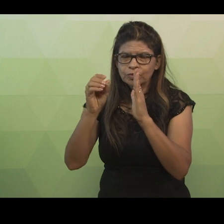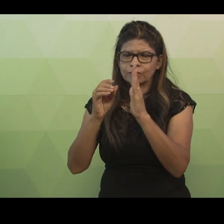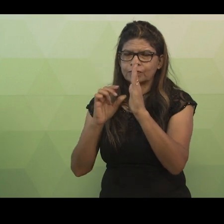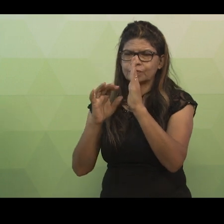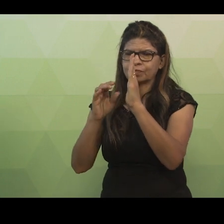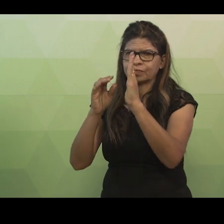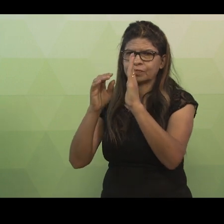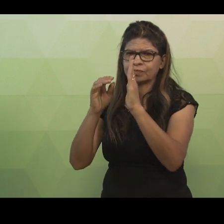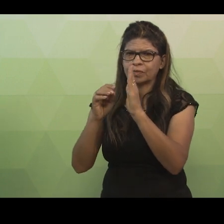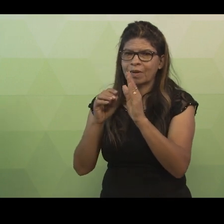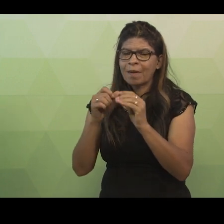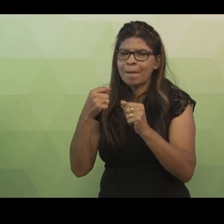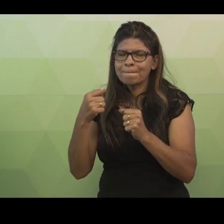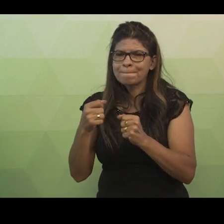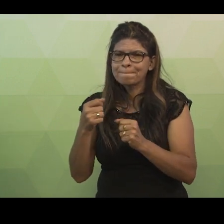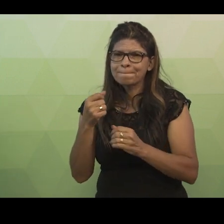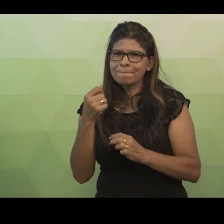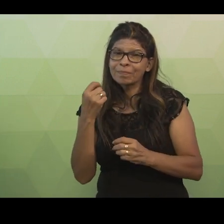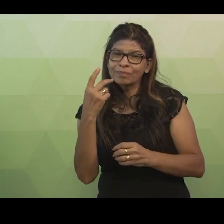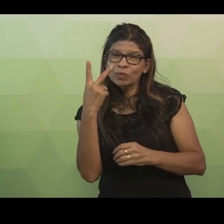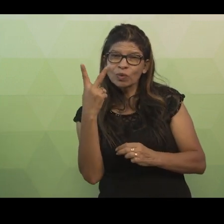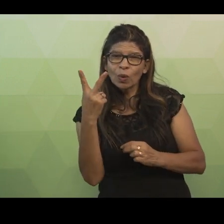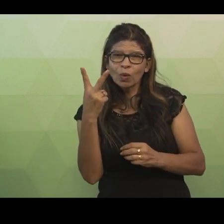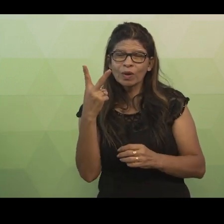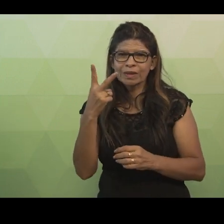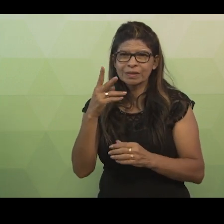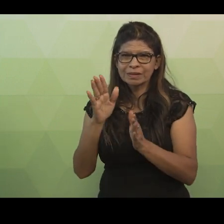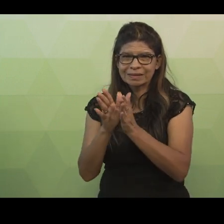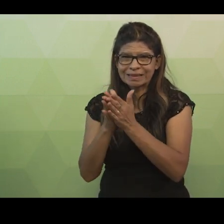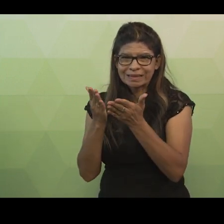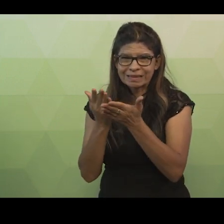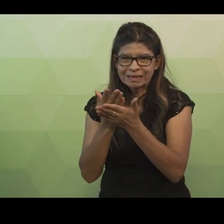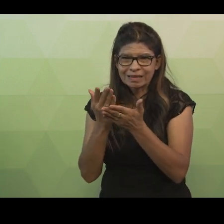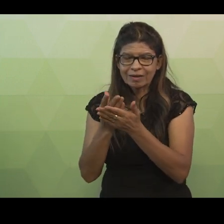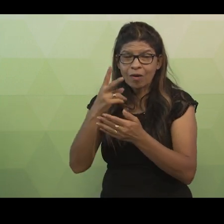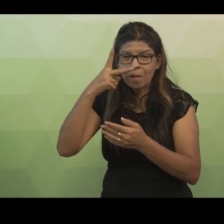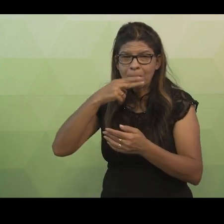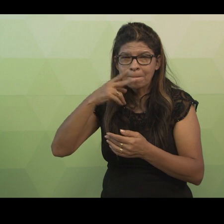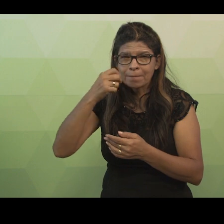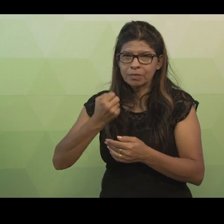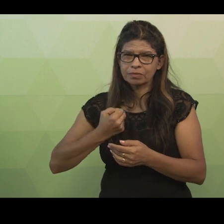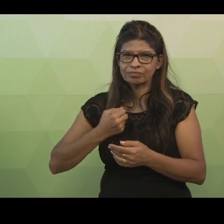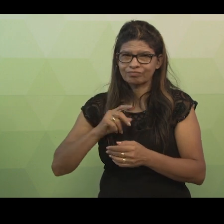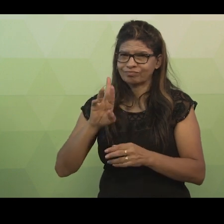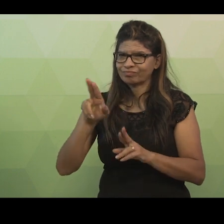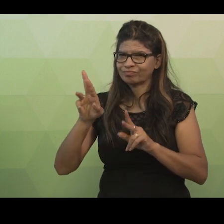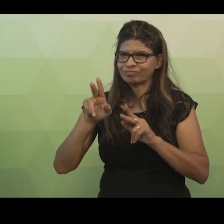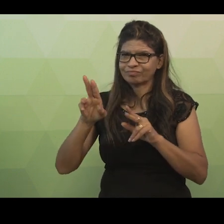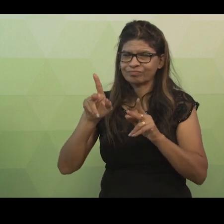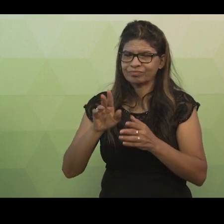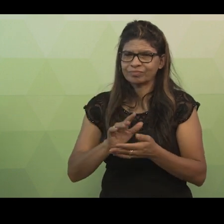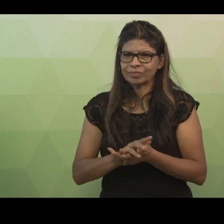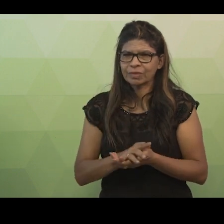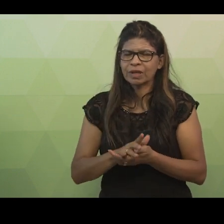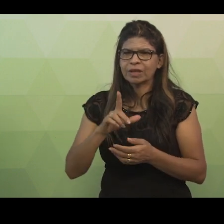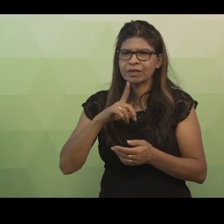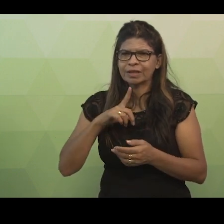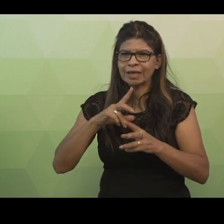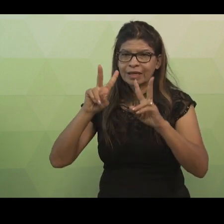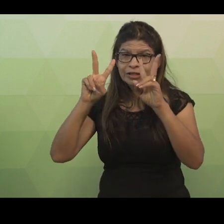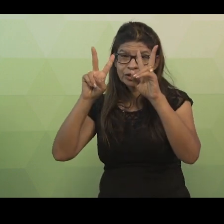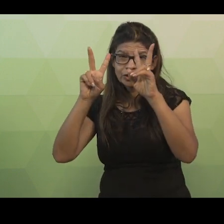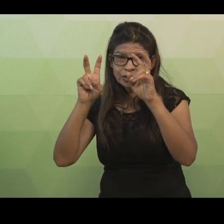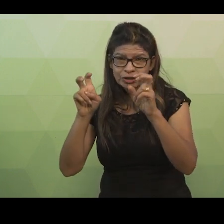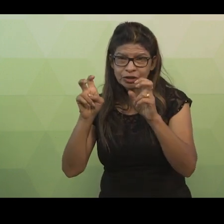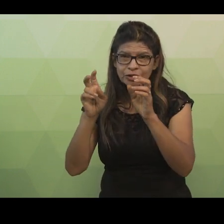havendo a possibilidade de dois livros possuírem o mesmo código, título, autor, editora e status, que